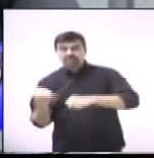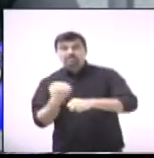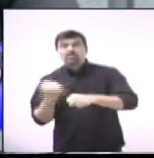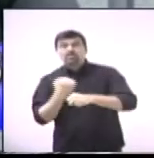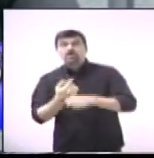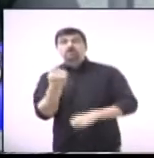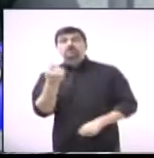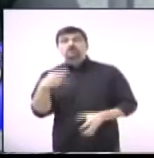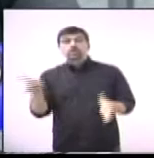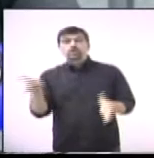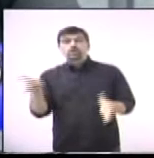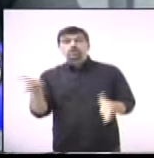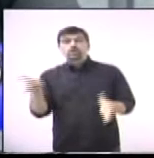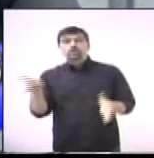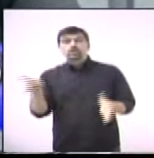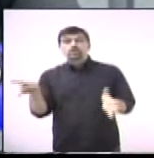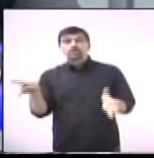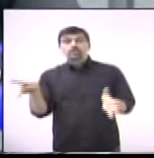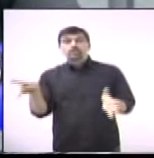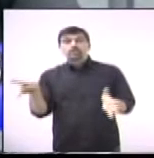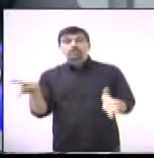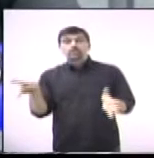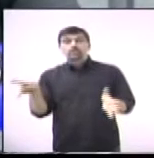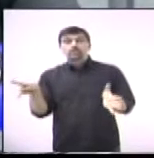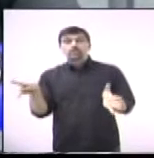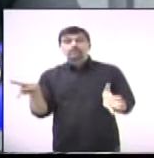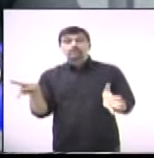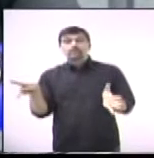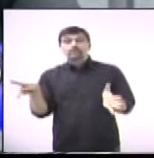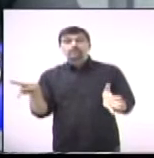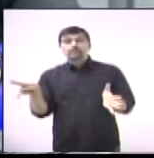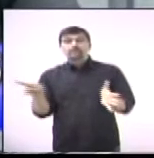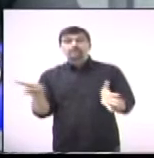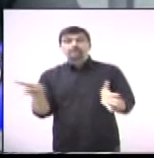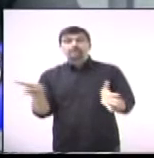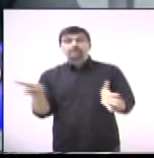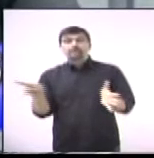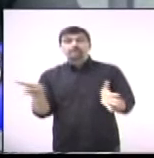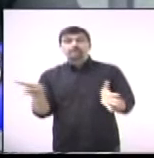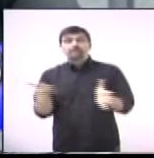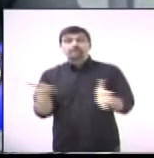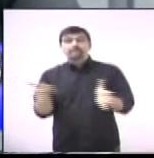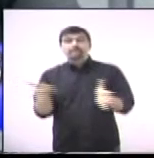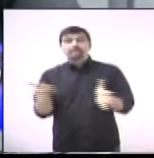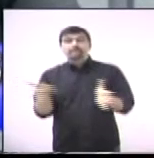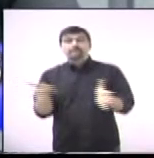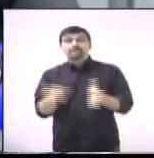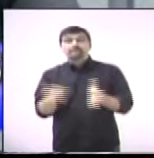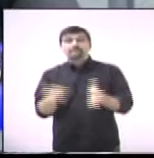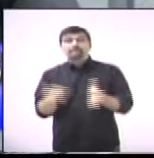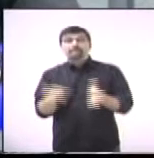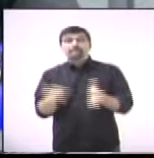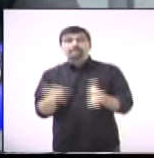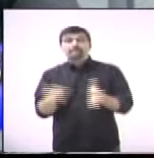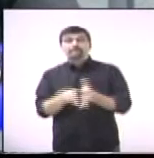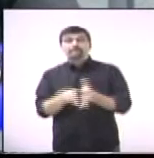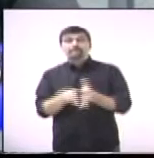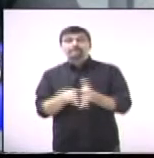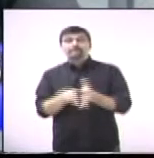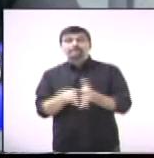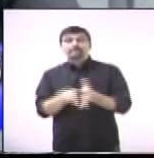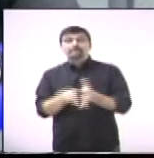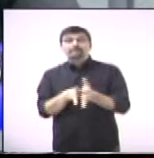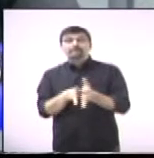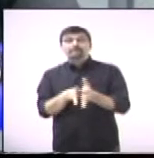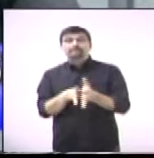dinheiro do município. E acho que é injusto as pessoas não terem um acesso pela rodovia